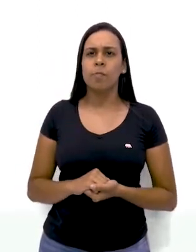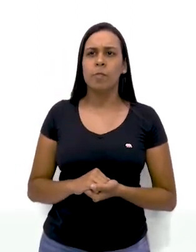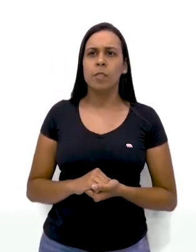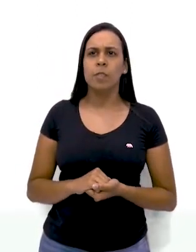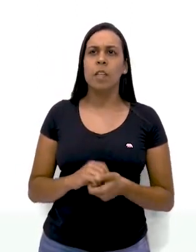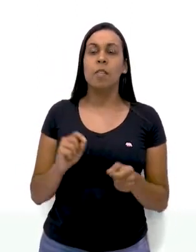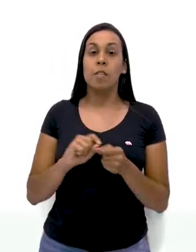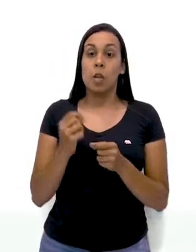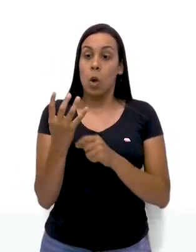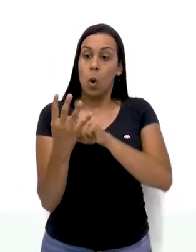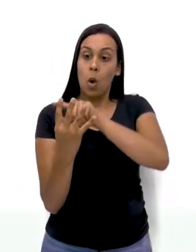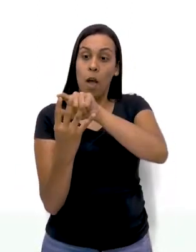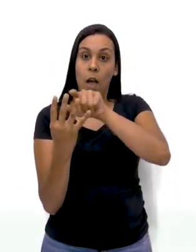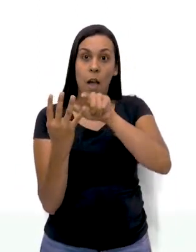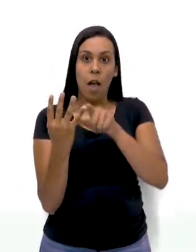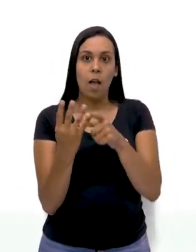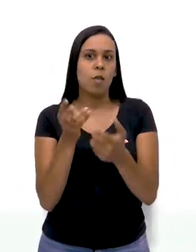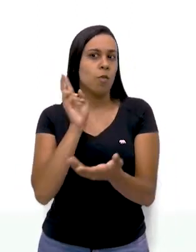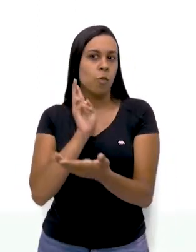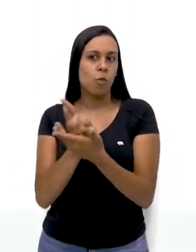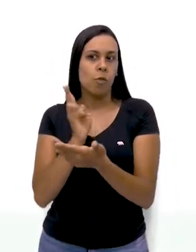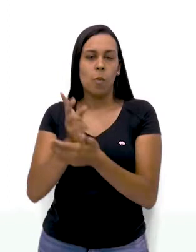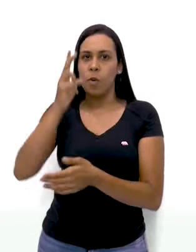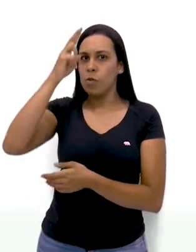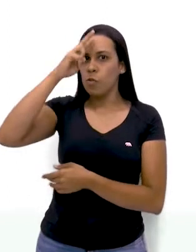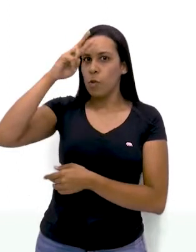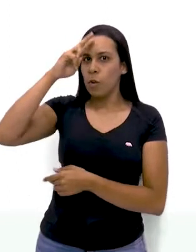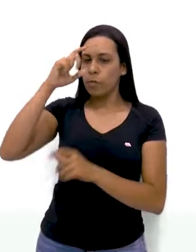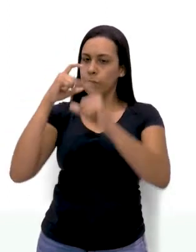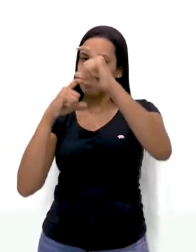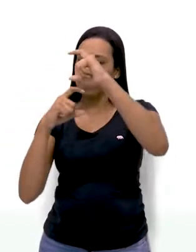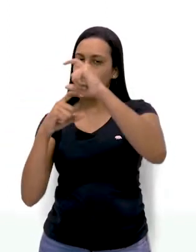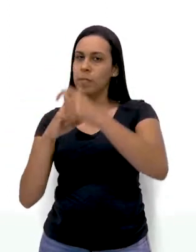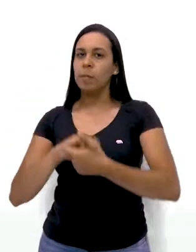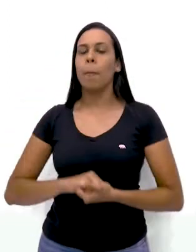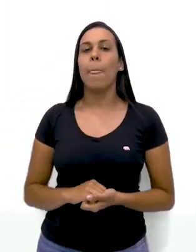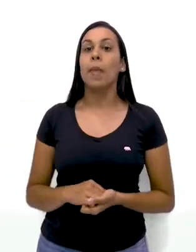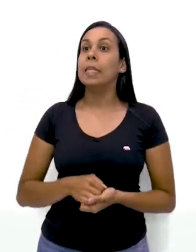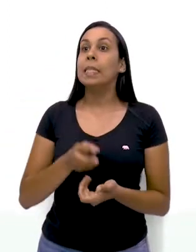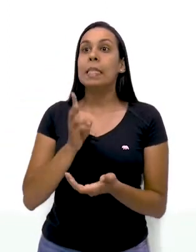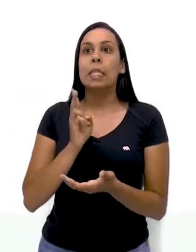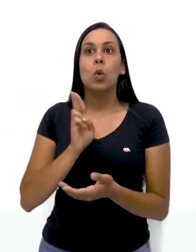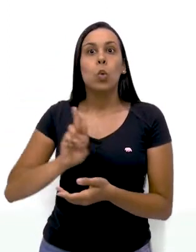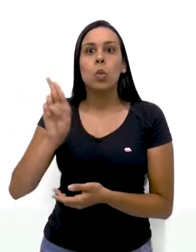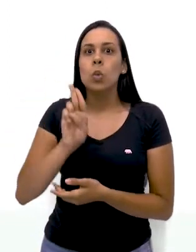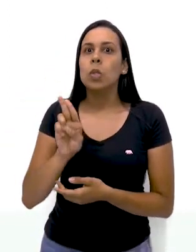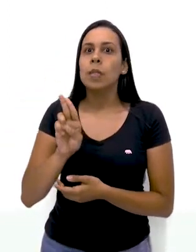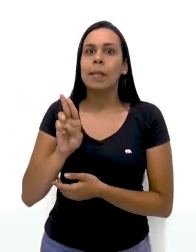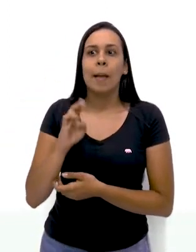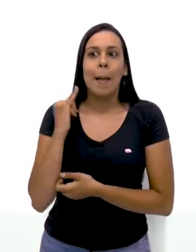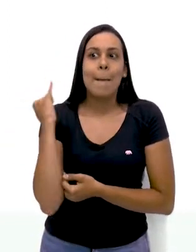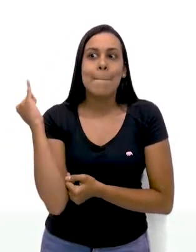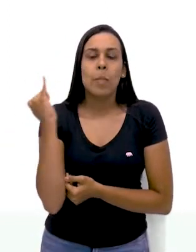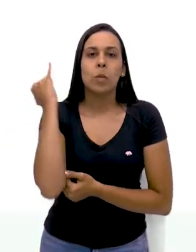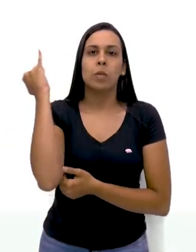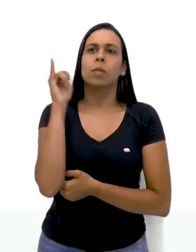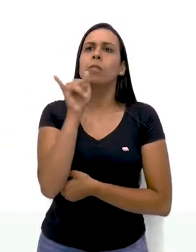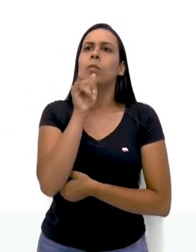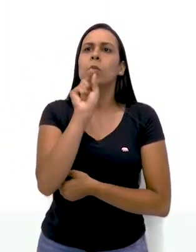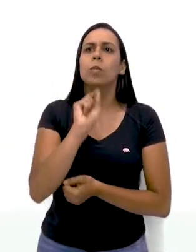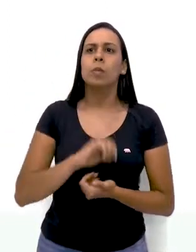quadrinhos de continuação dessa história. Lembre-se de usar elementos importantes como